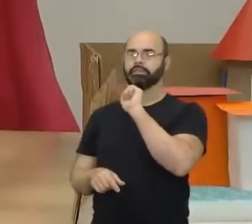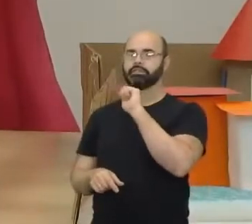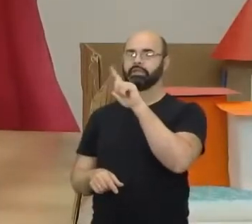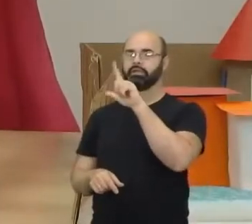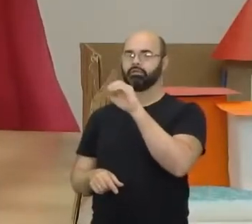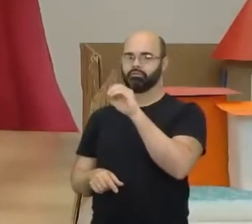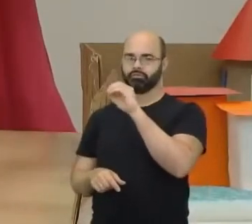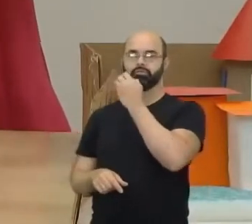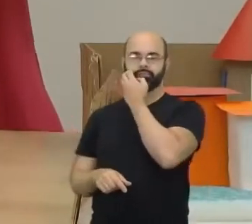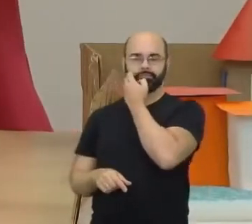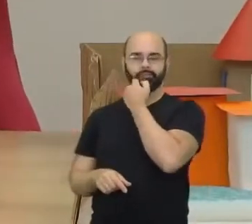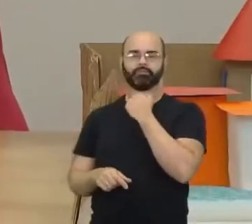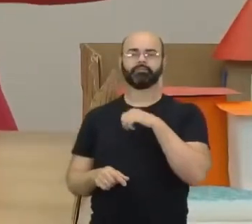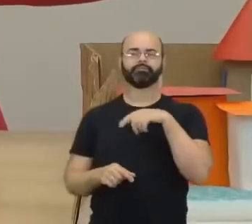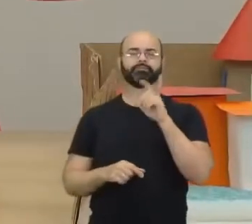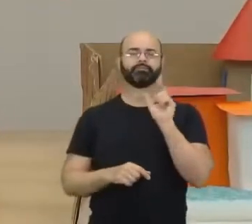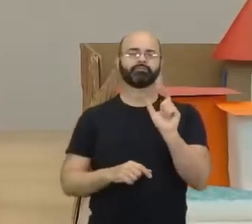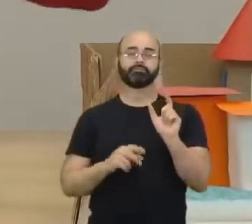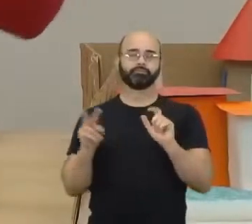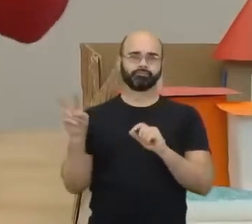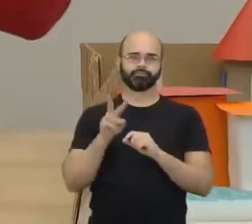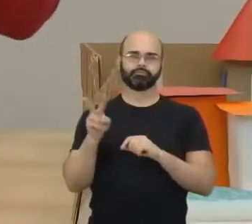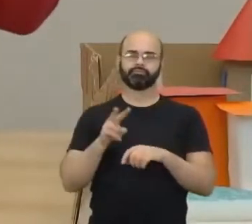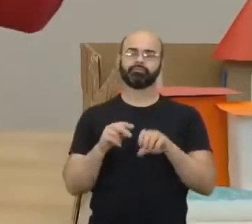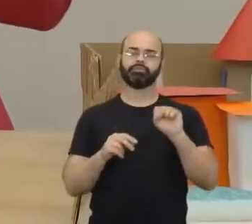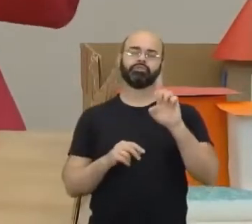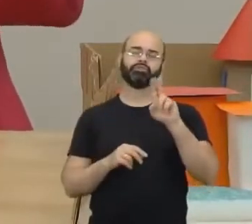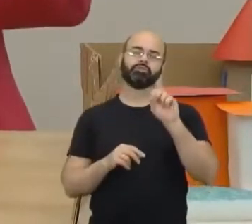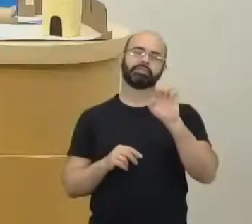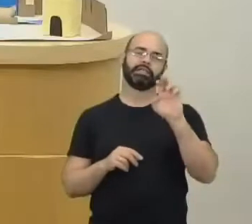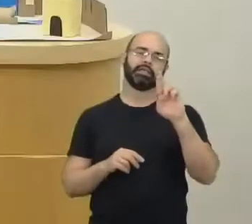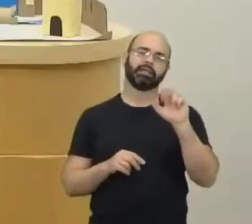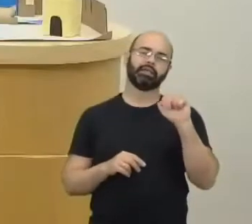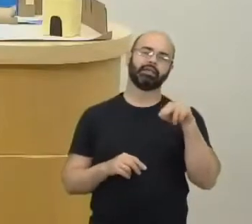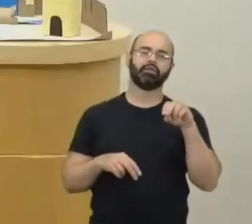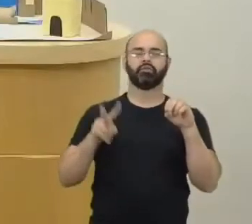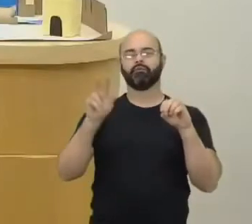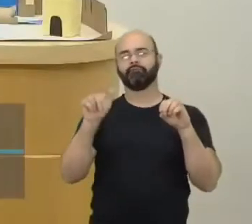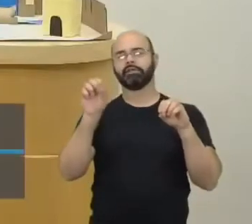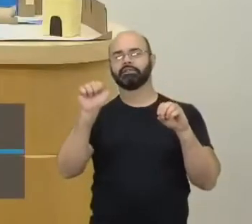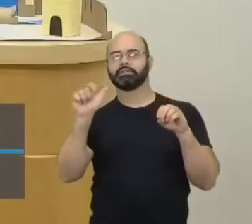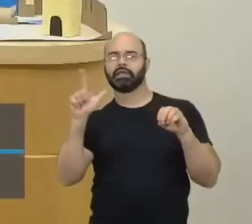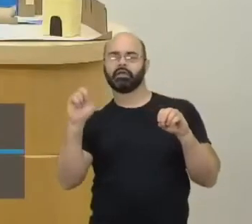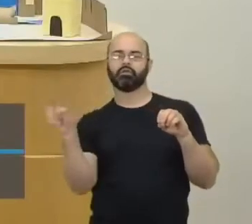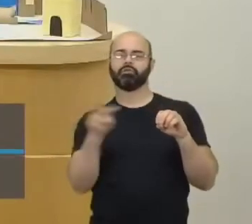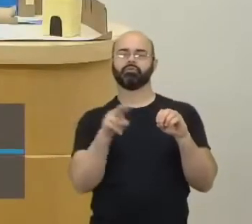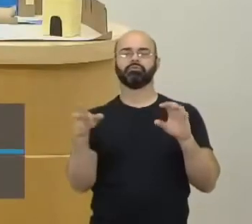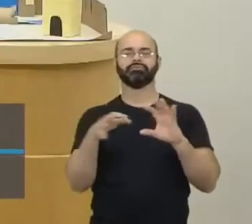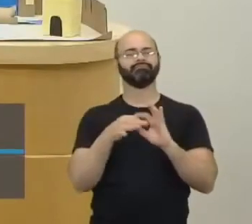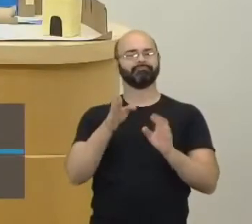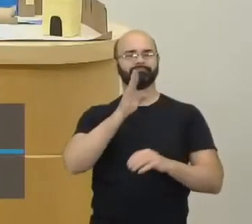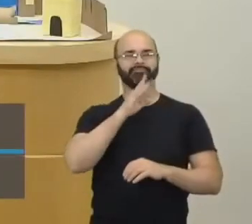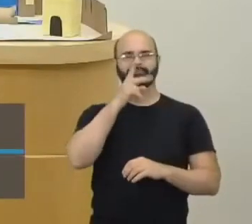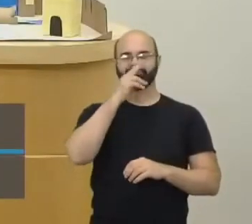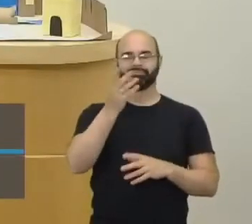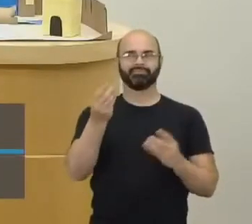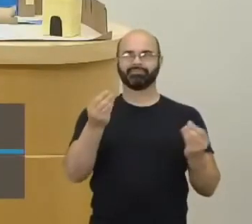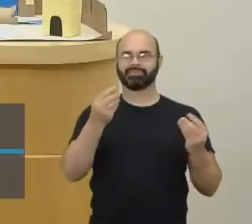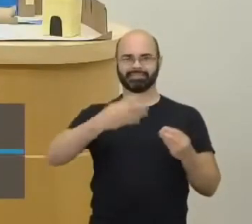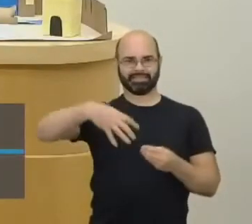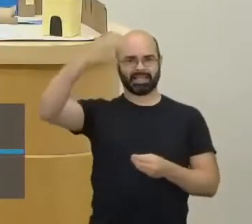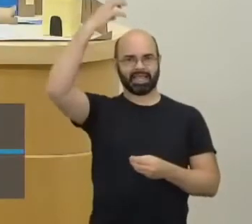vassalagem. Vocês já viram aqueles filmes, assim, desenhos que o rei coloca uma espada, assim, na...